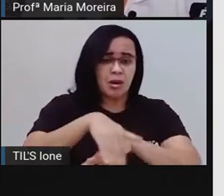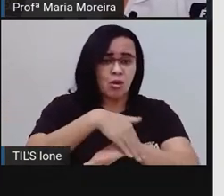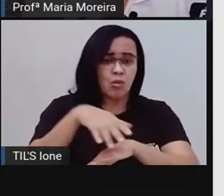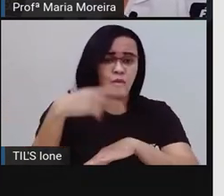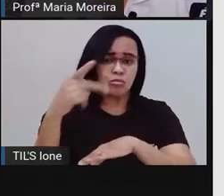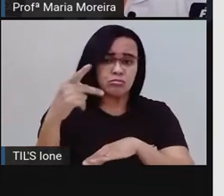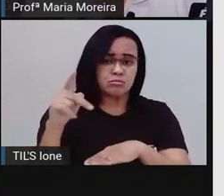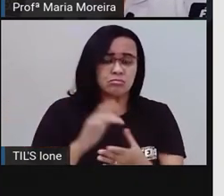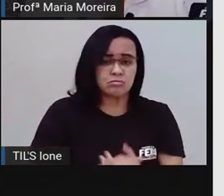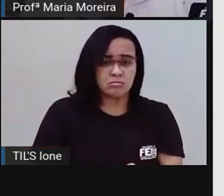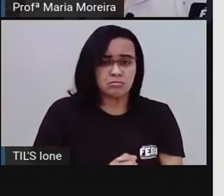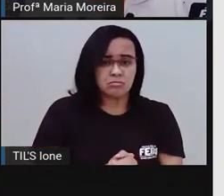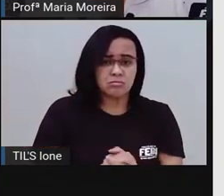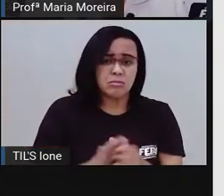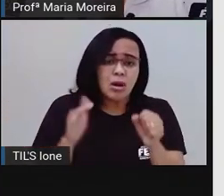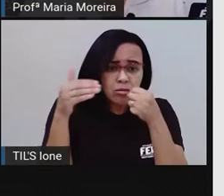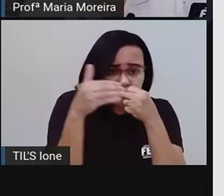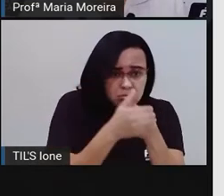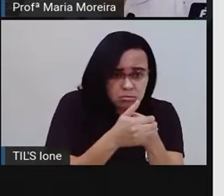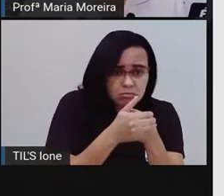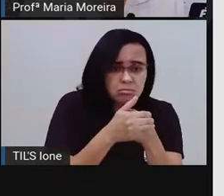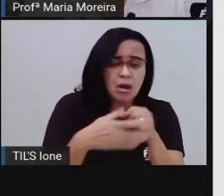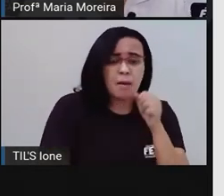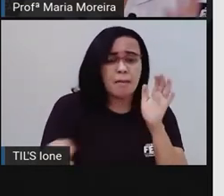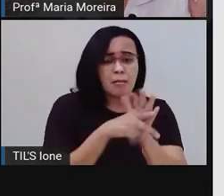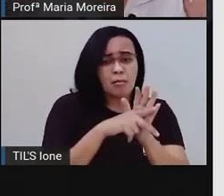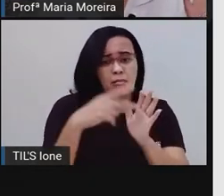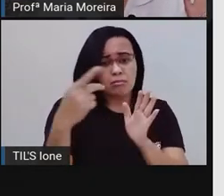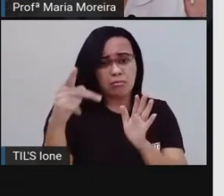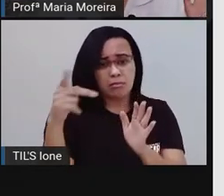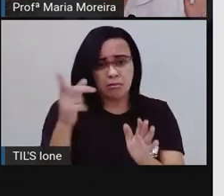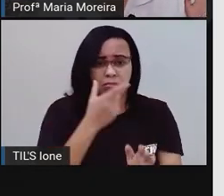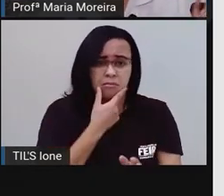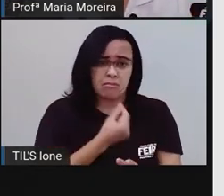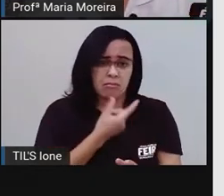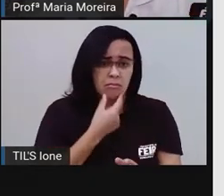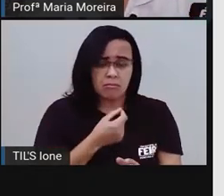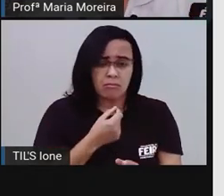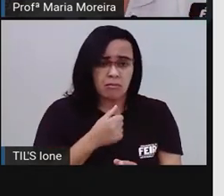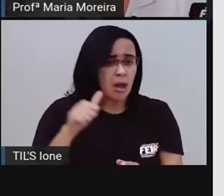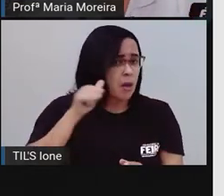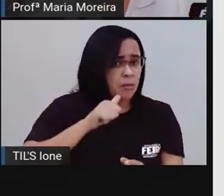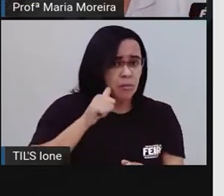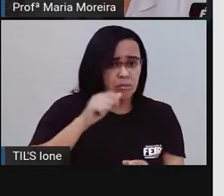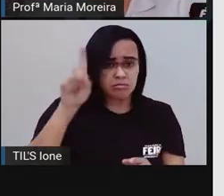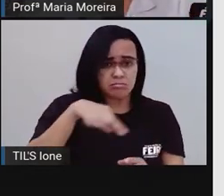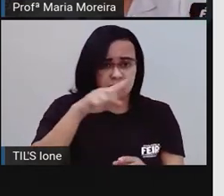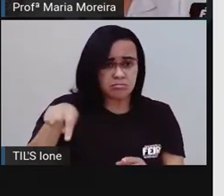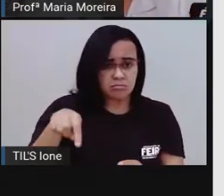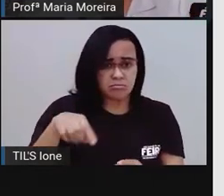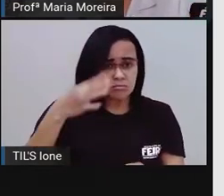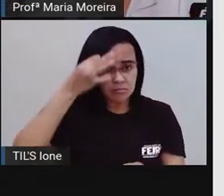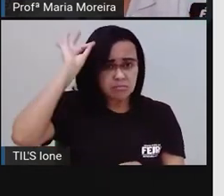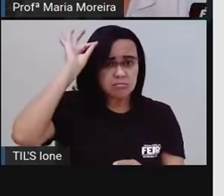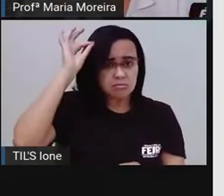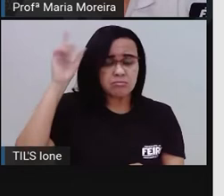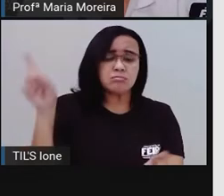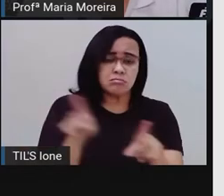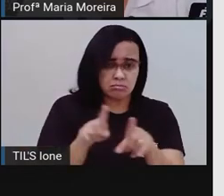Era um esconderijo de menino. Menina não entrava, adulto também não,